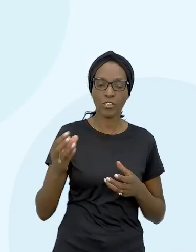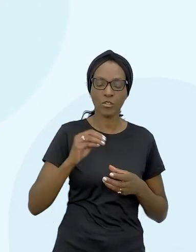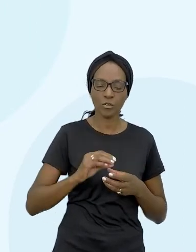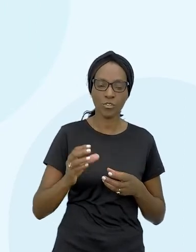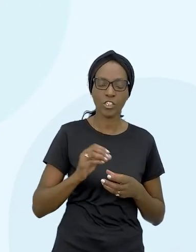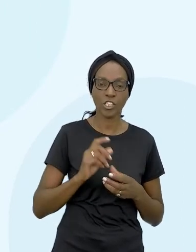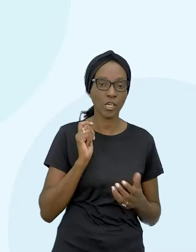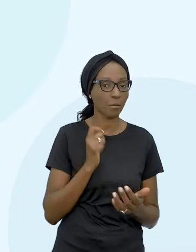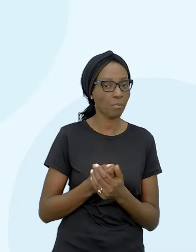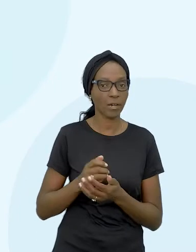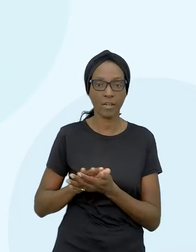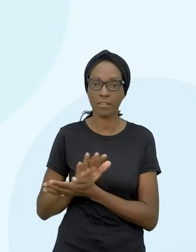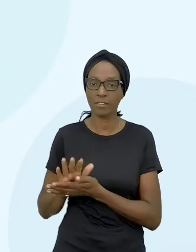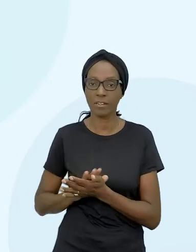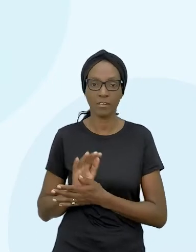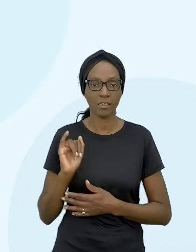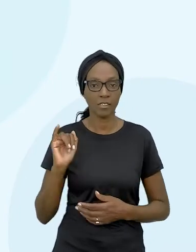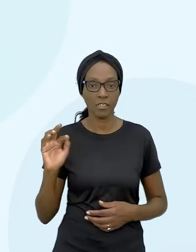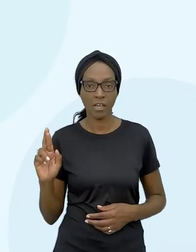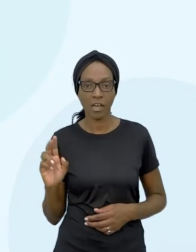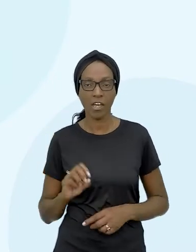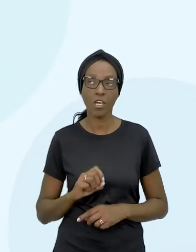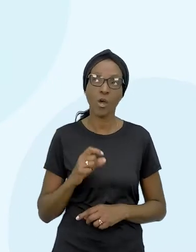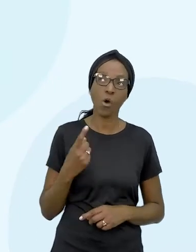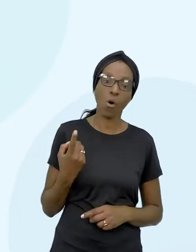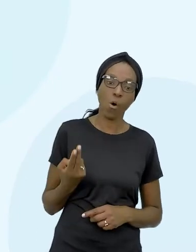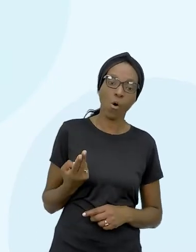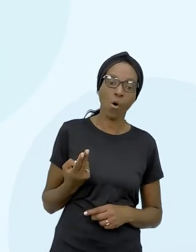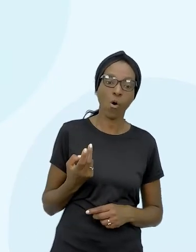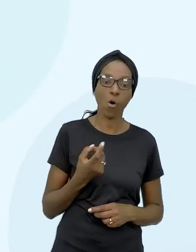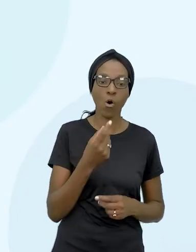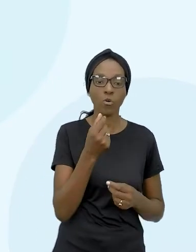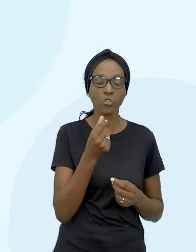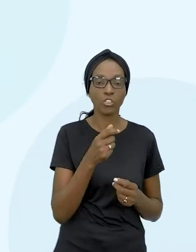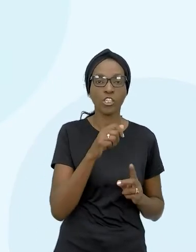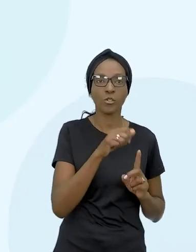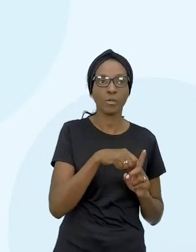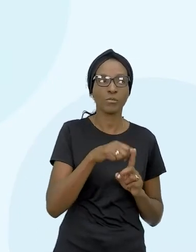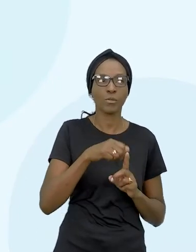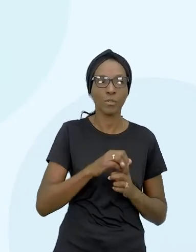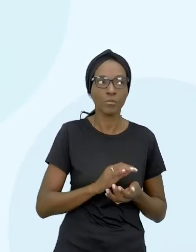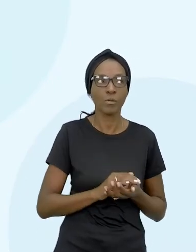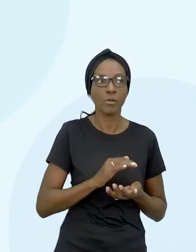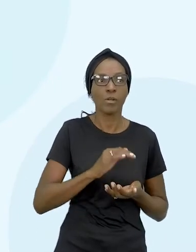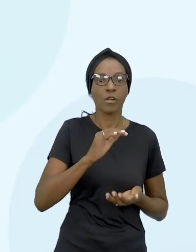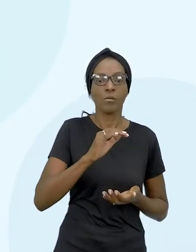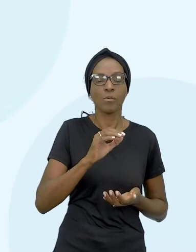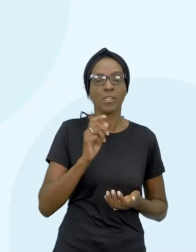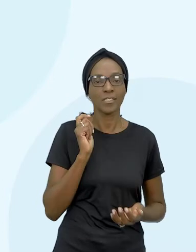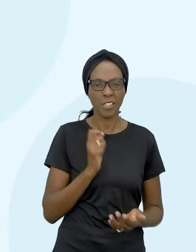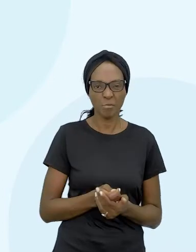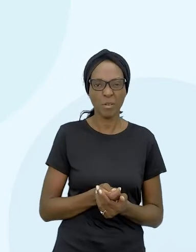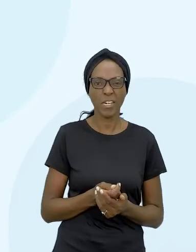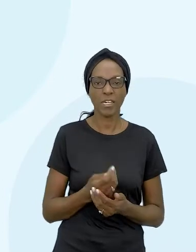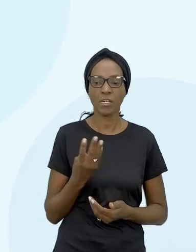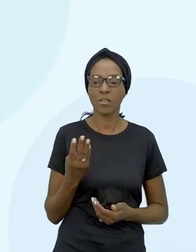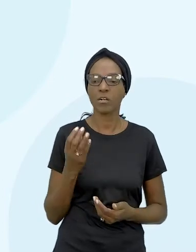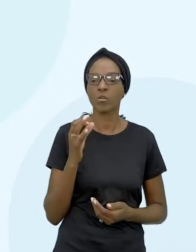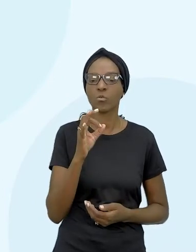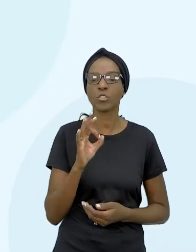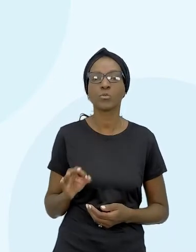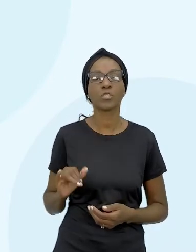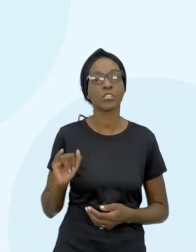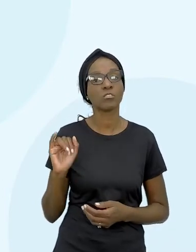imposto ou ter um maior rendimento mensal e pagar 4% sobre esse ganho uma questão muito bem